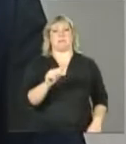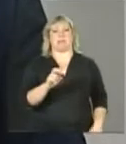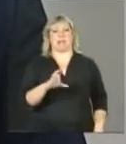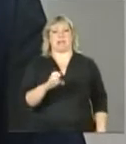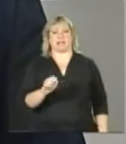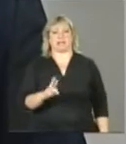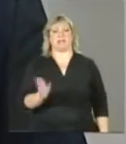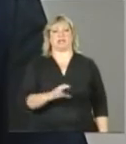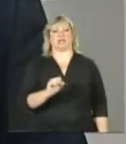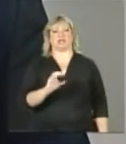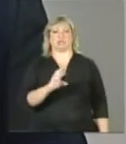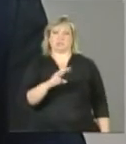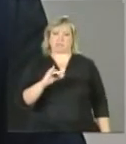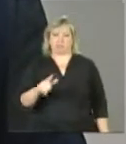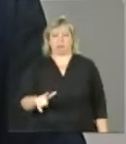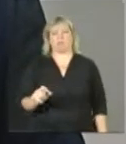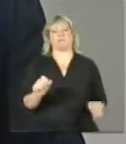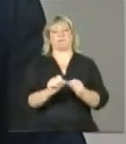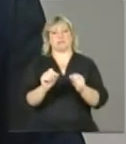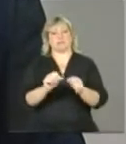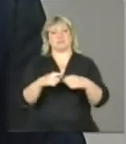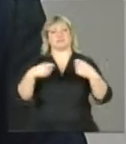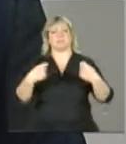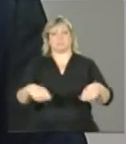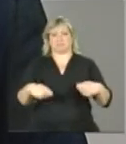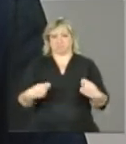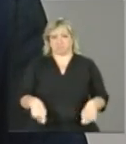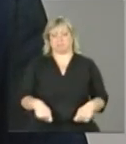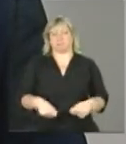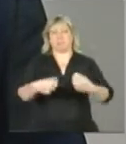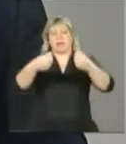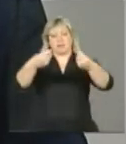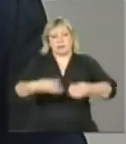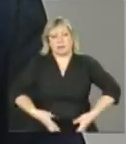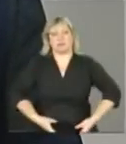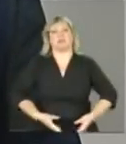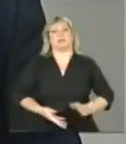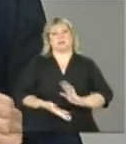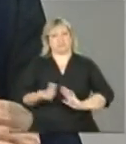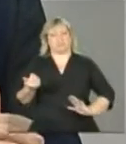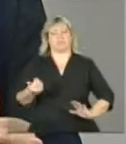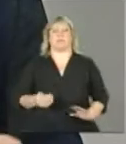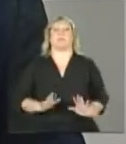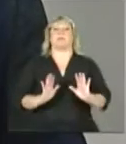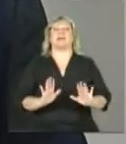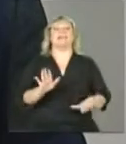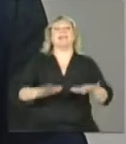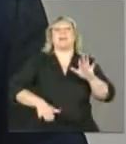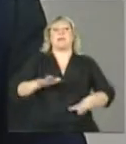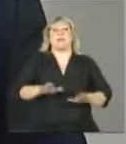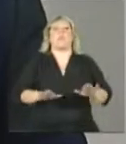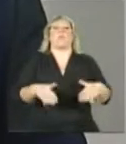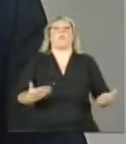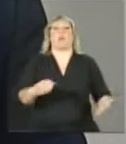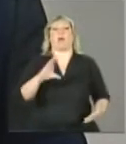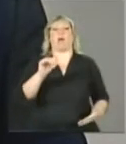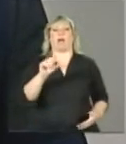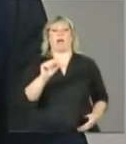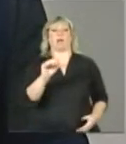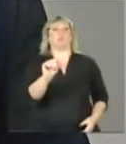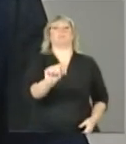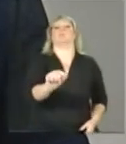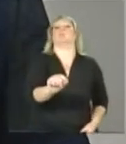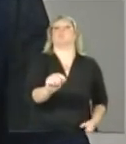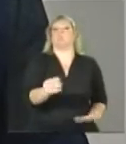reversão desse cancelamento. Então, isso depende muito da motivação. Tem um rol extenso dos motivos que levam ao